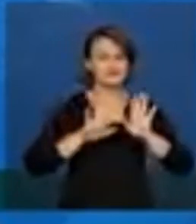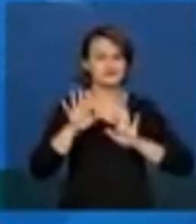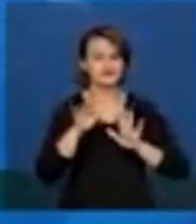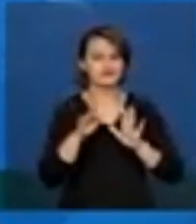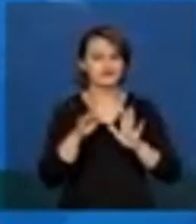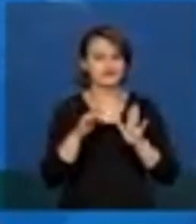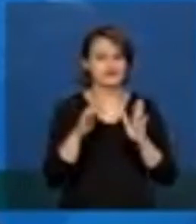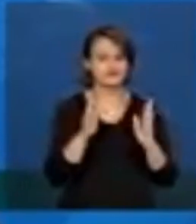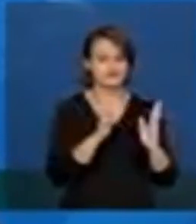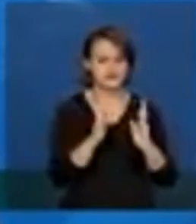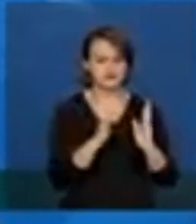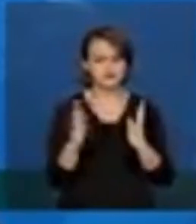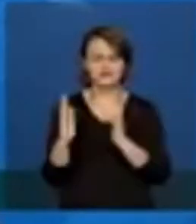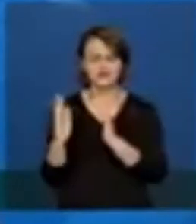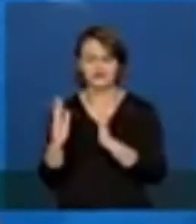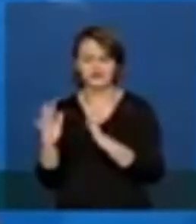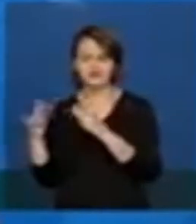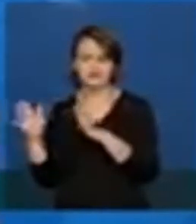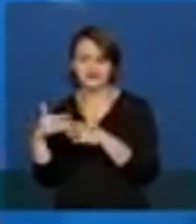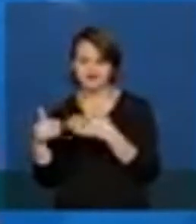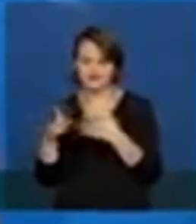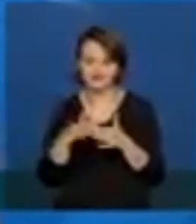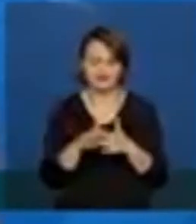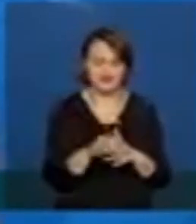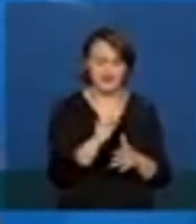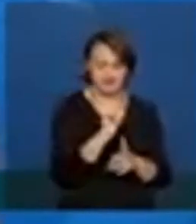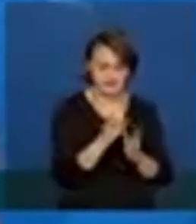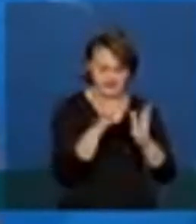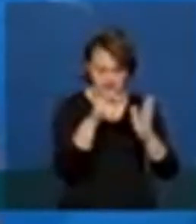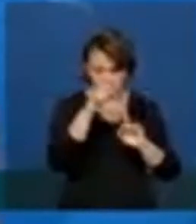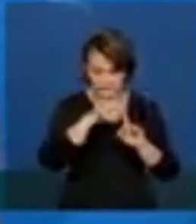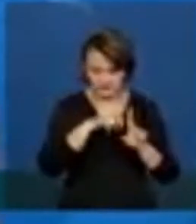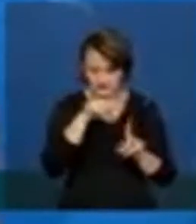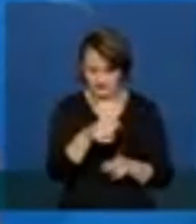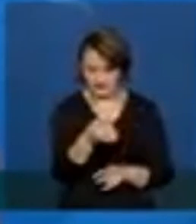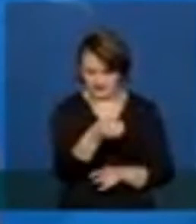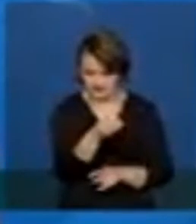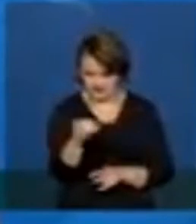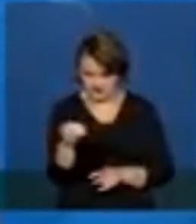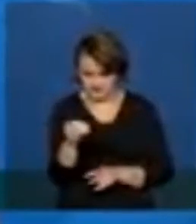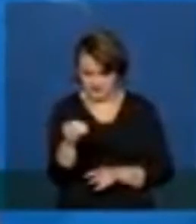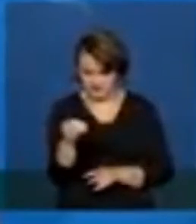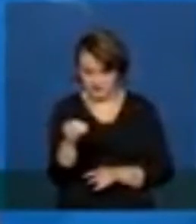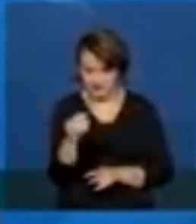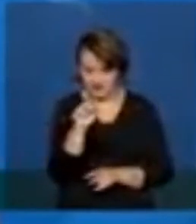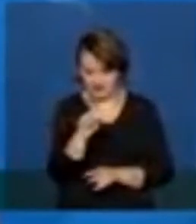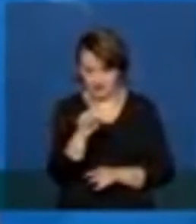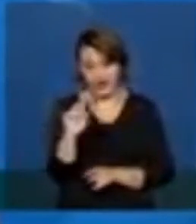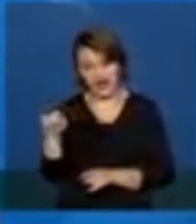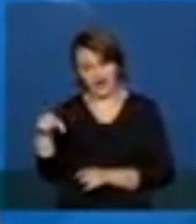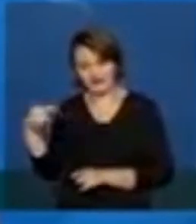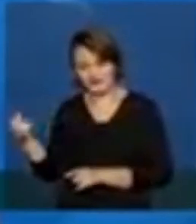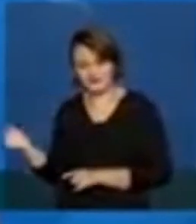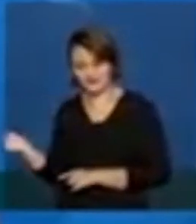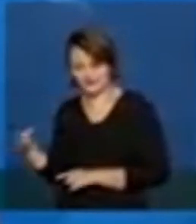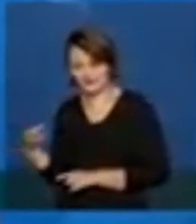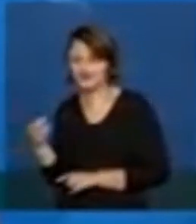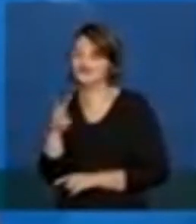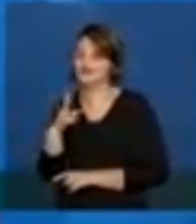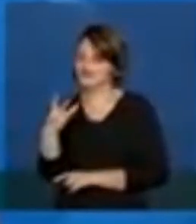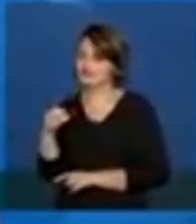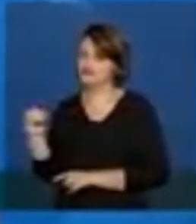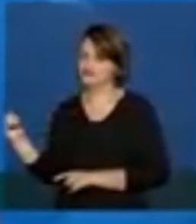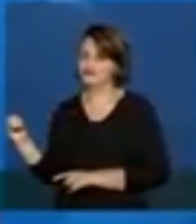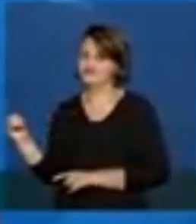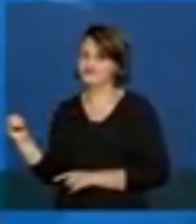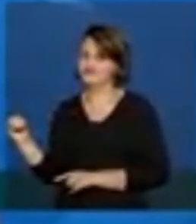dos ciclos, recebe no mês, recebeu R 600,00, numa cota simples do auxílio anterior, vai passar a receber R$,00, do novo